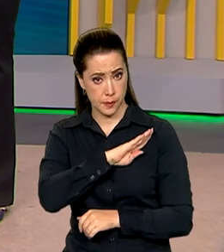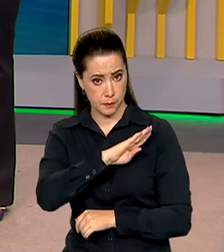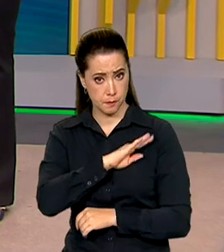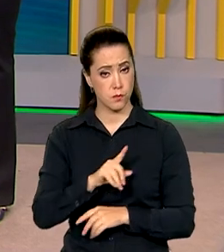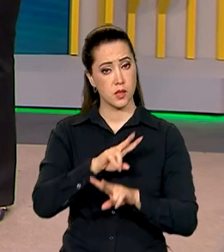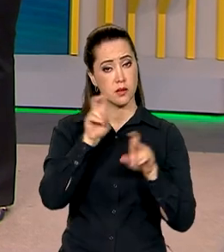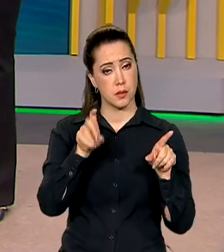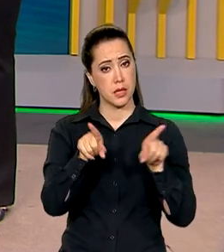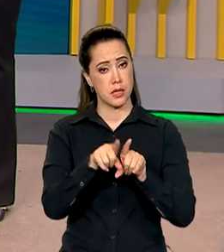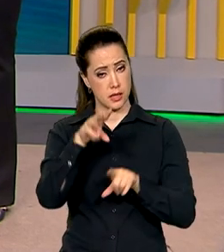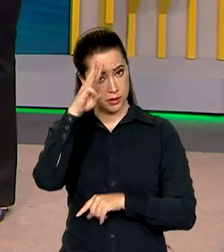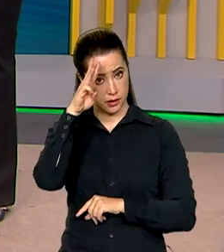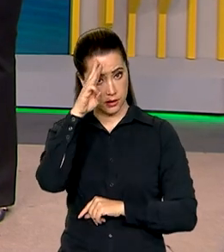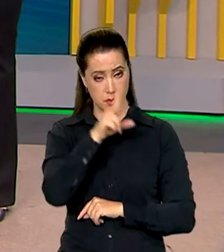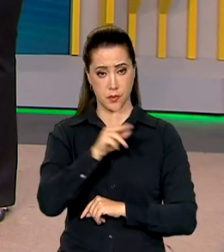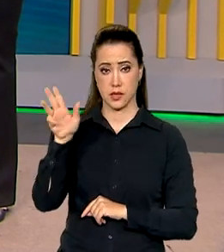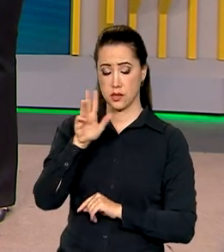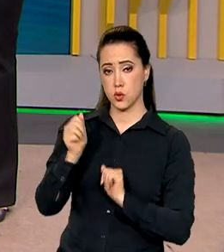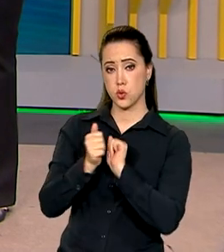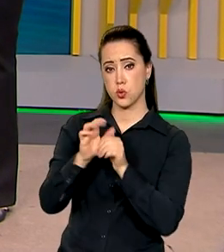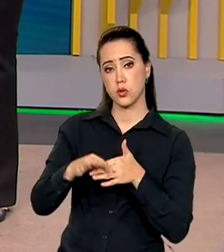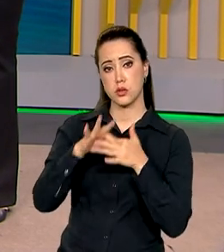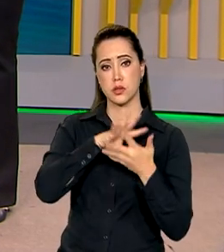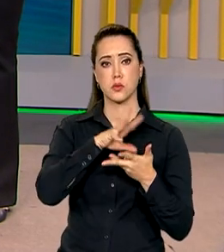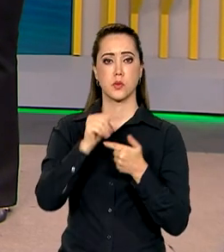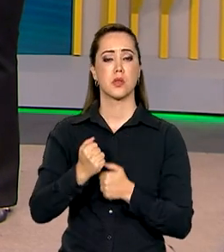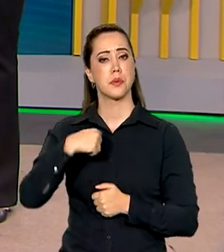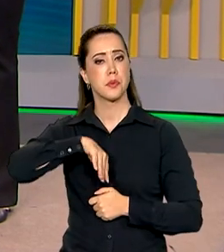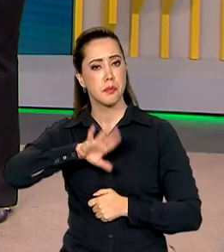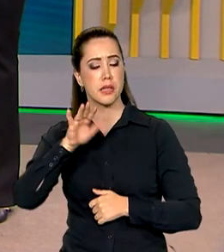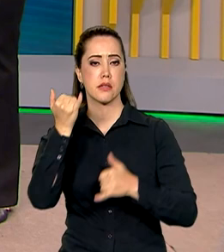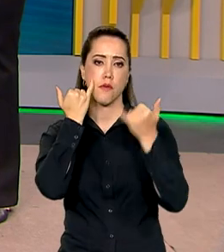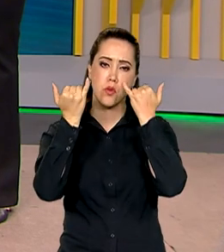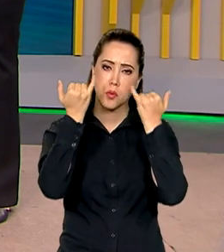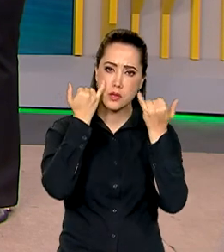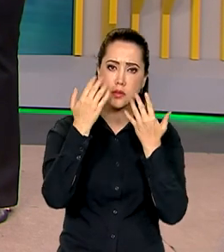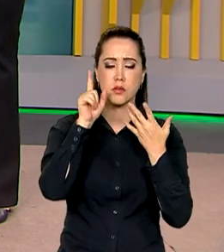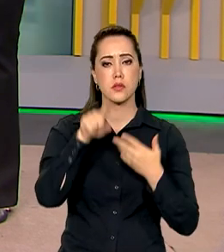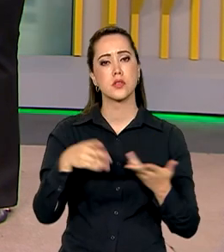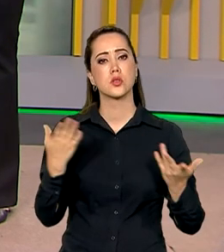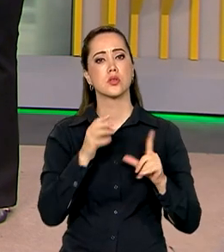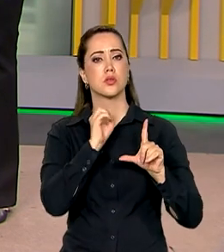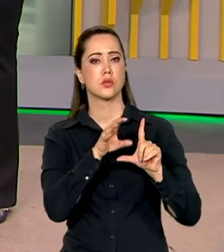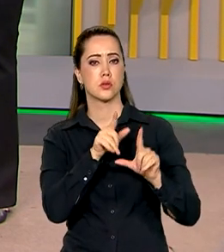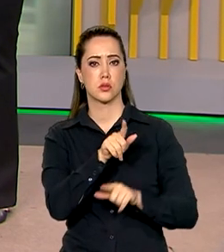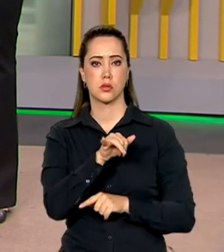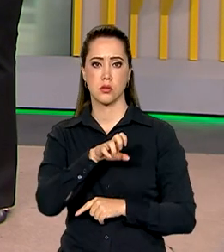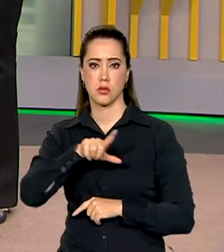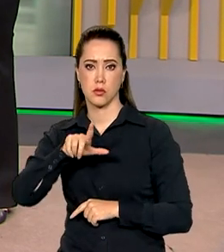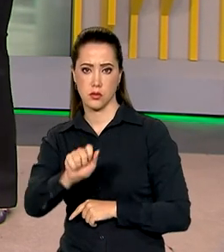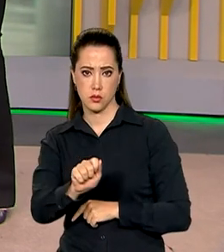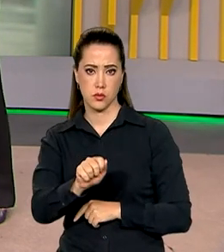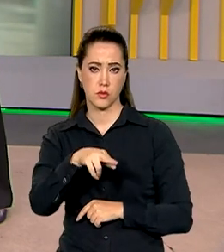nesta terça-feira entre o presidente Lula e líderes mundiais. E quem tem mais detalhes para a gente ao vivo é a repórter